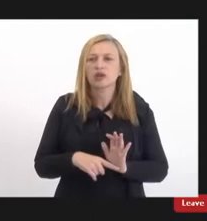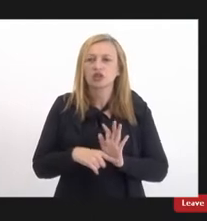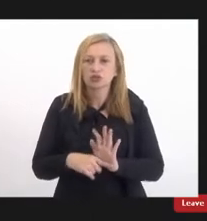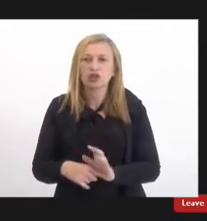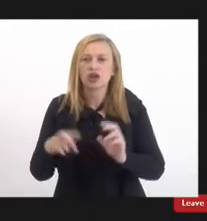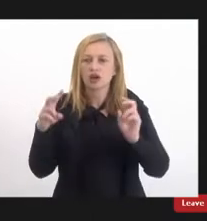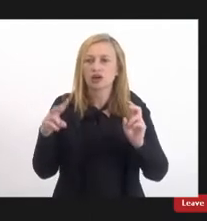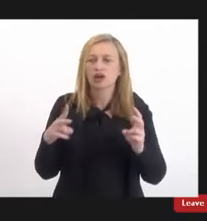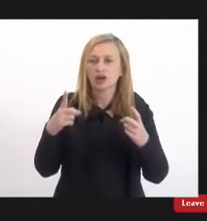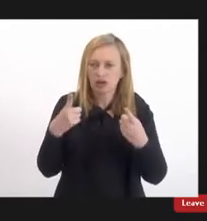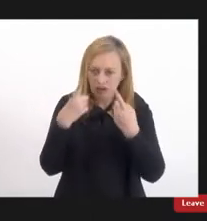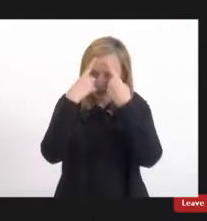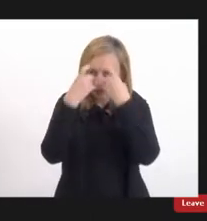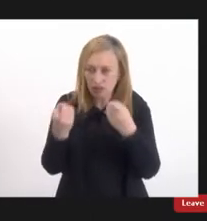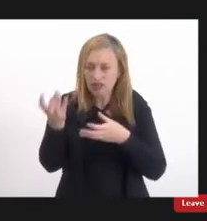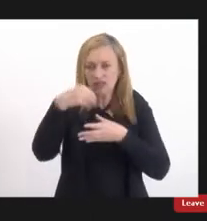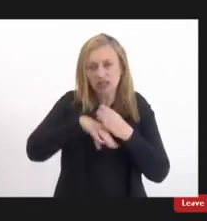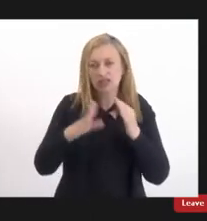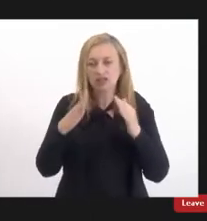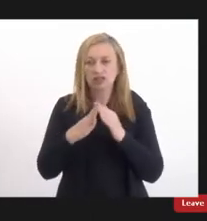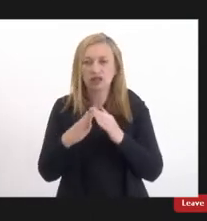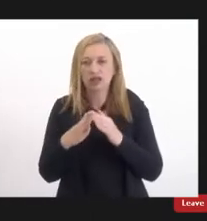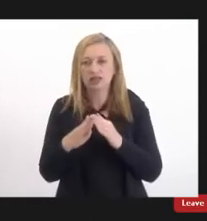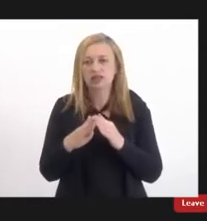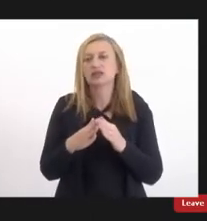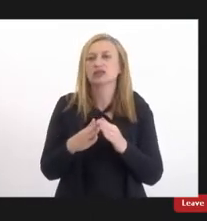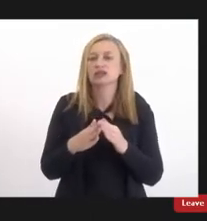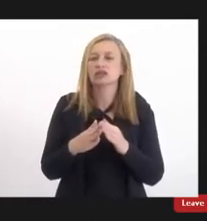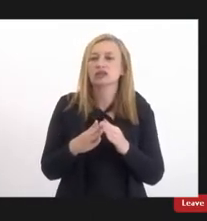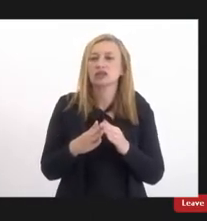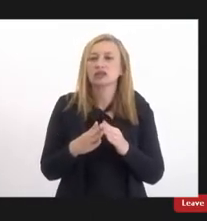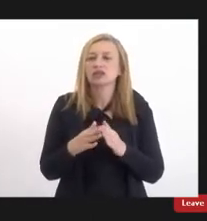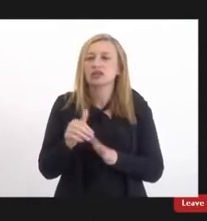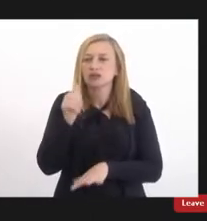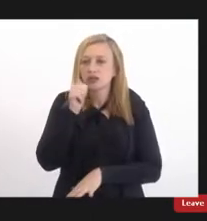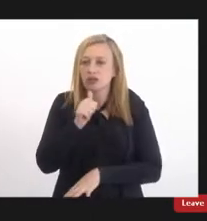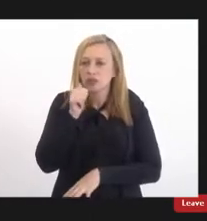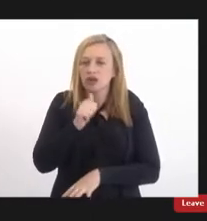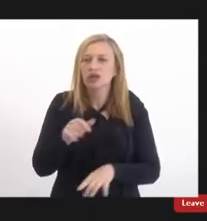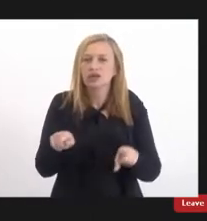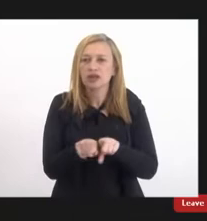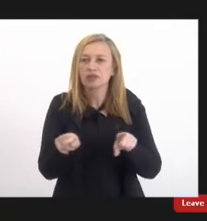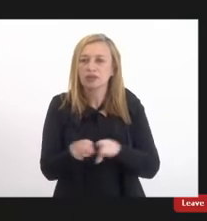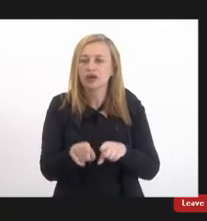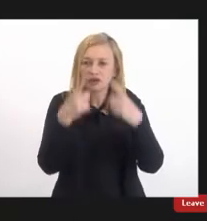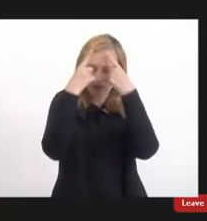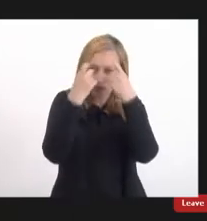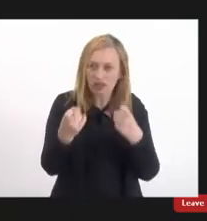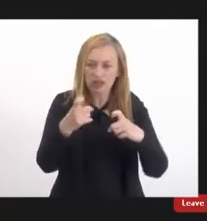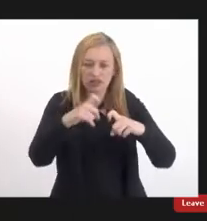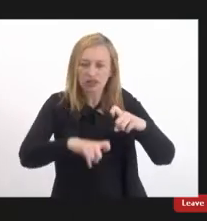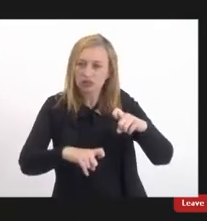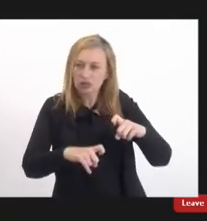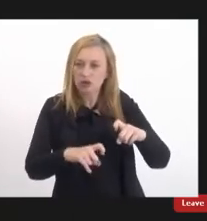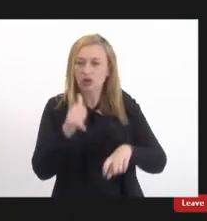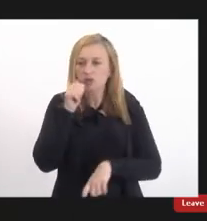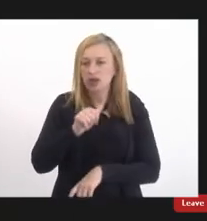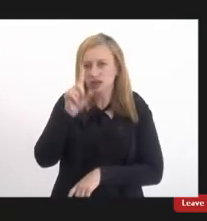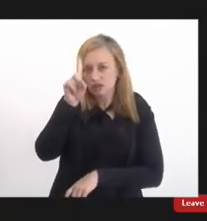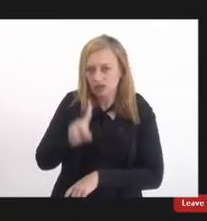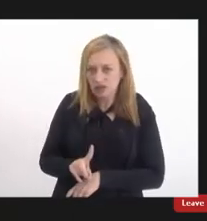de violência doméstica contra a mulher e de violência sexual às mulheres com